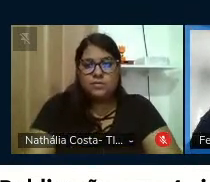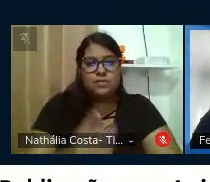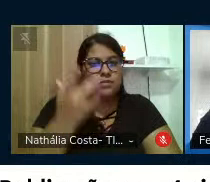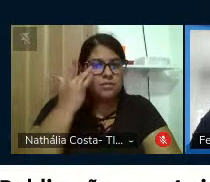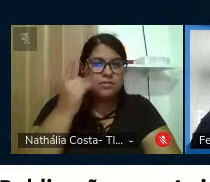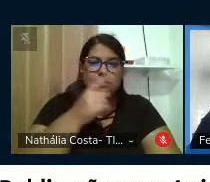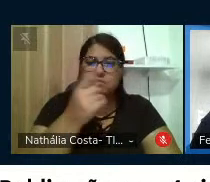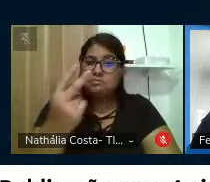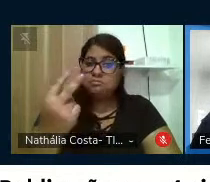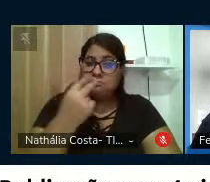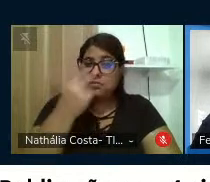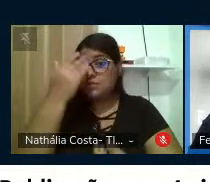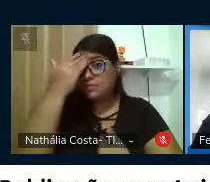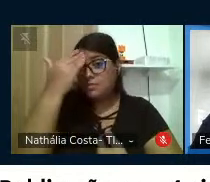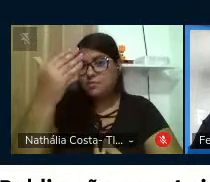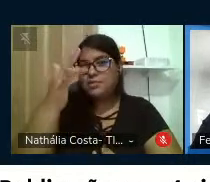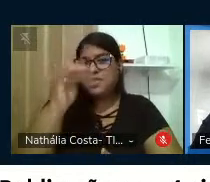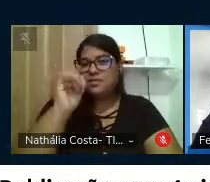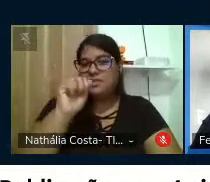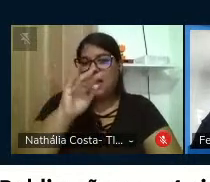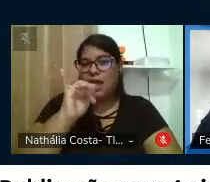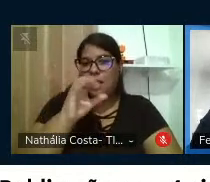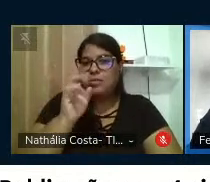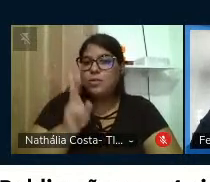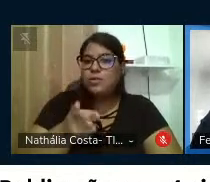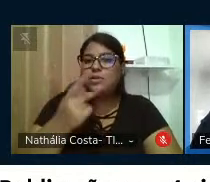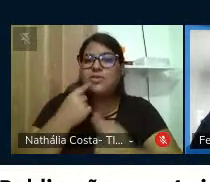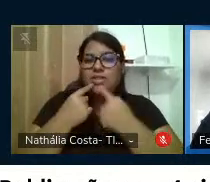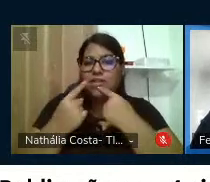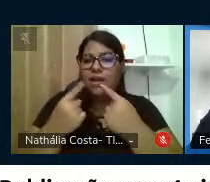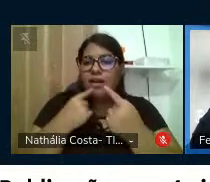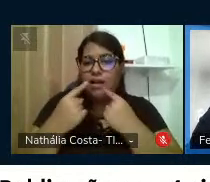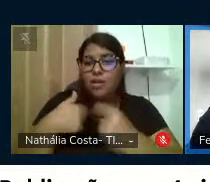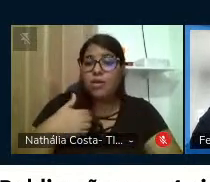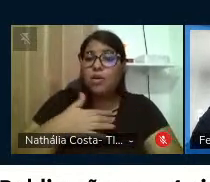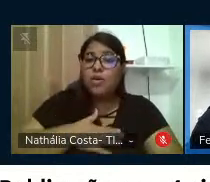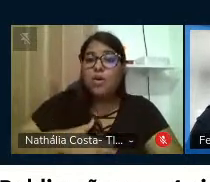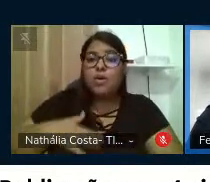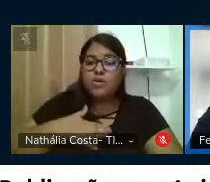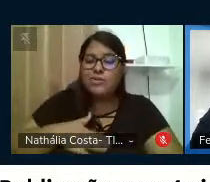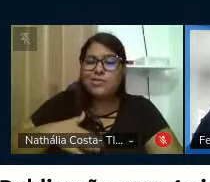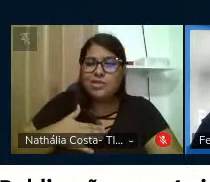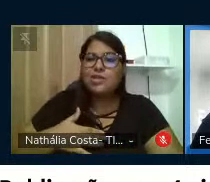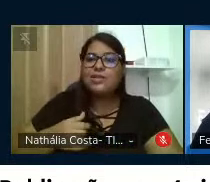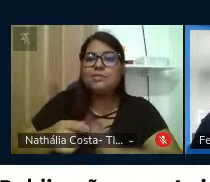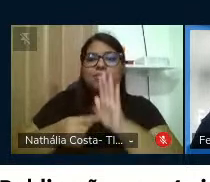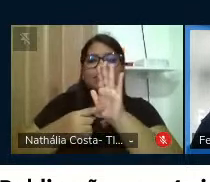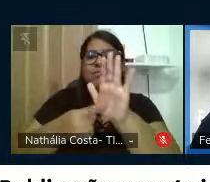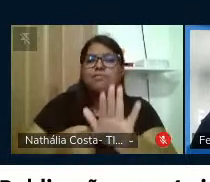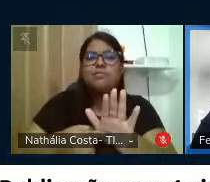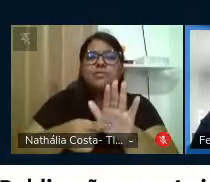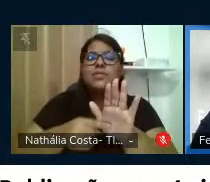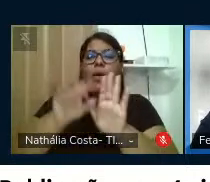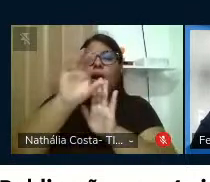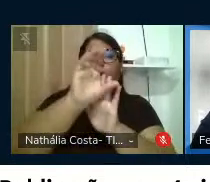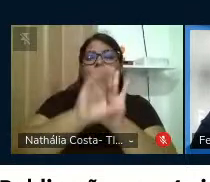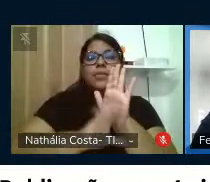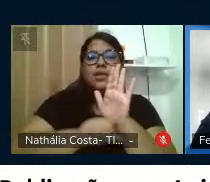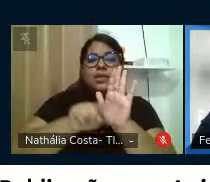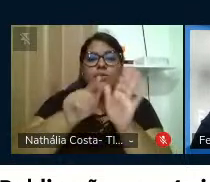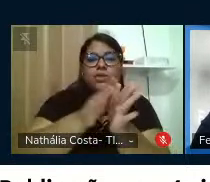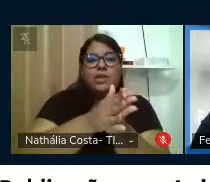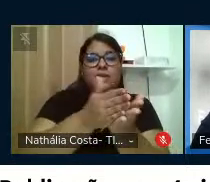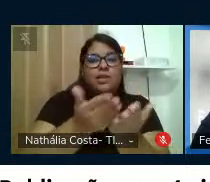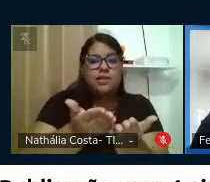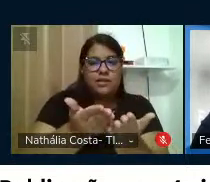Eu agradeço ao Fábio, né, e continuando esse diálogo, eu gostaria de expor um pouco os capítulos desse livro,